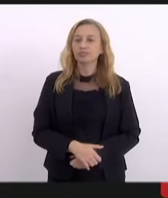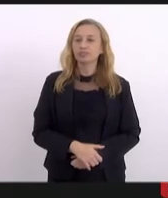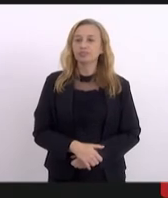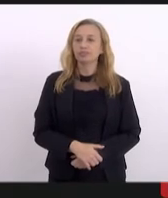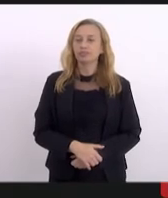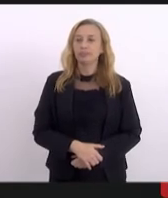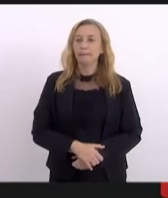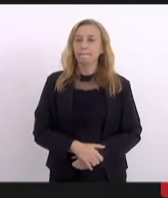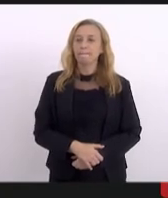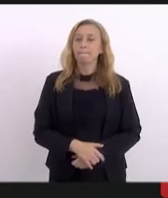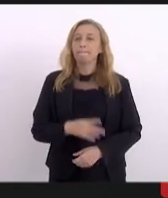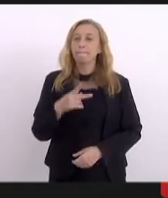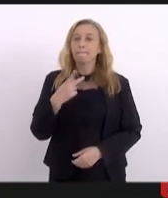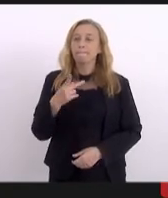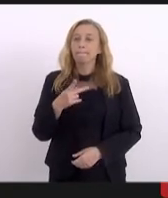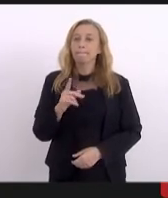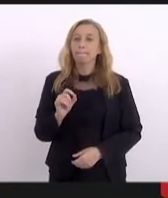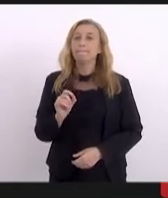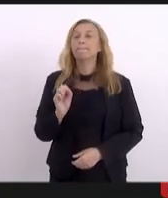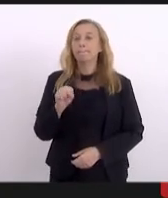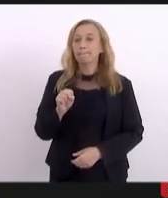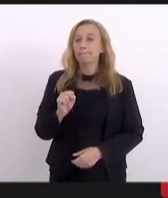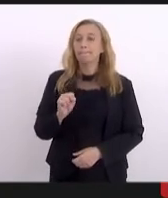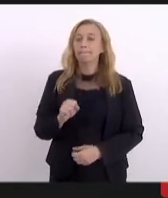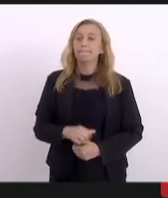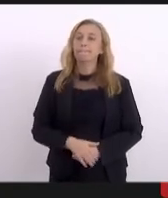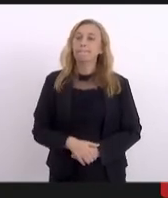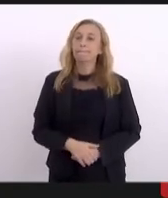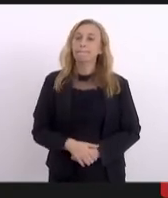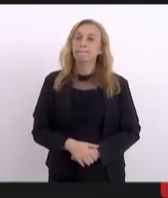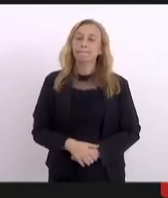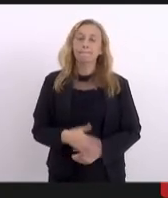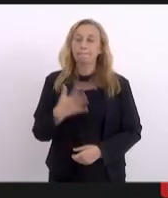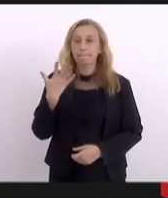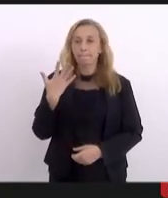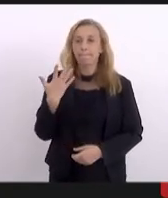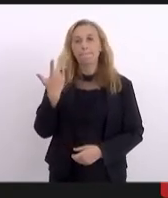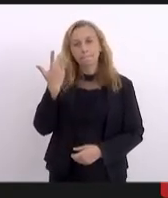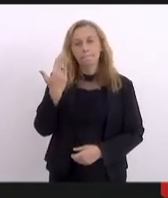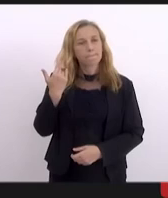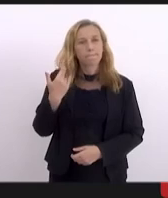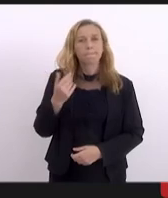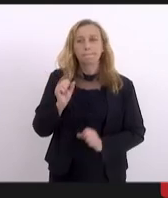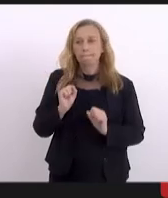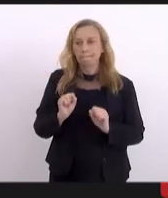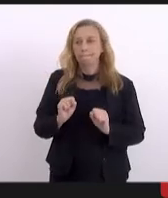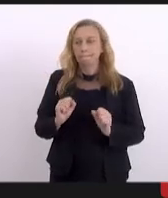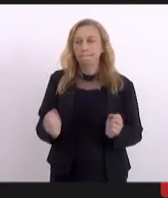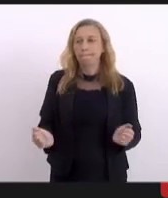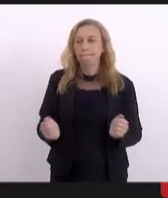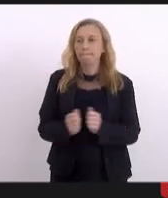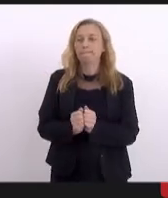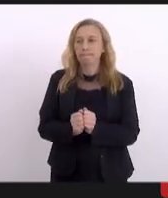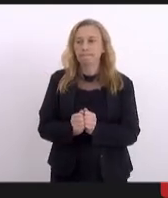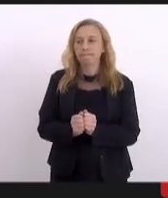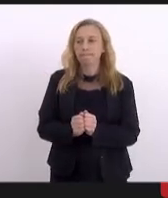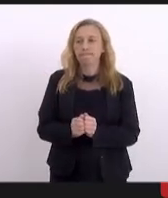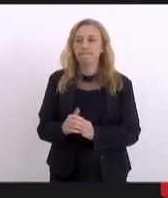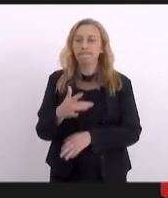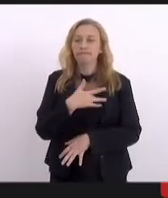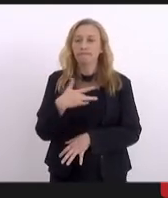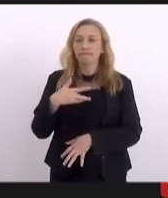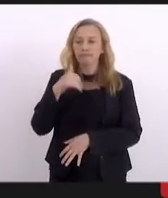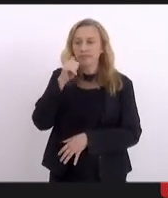Não, é... Essa questão aí é... Tranquilo, acho que dá para a gente tocar em conjunto. A saúde da